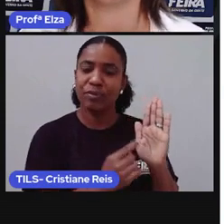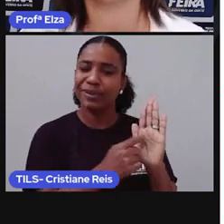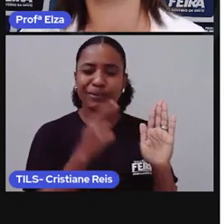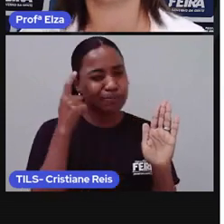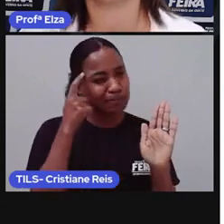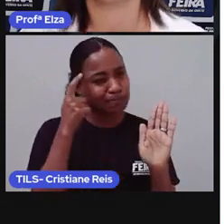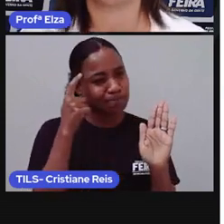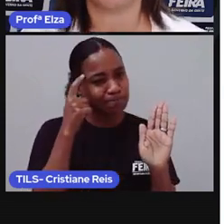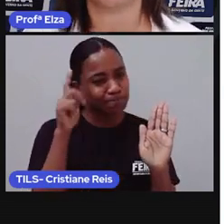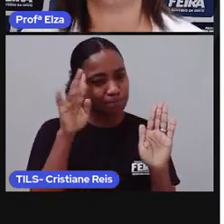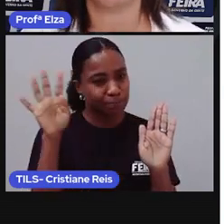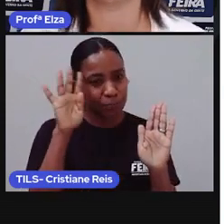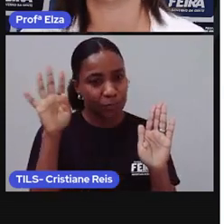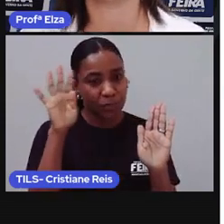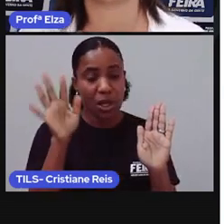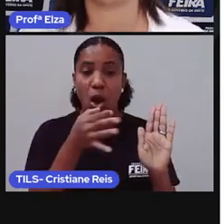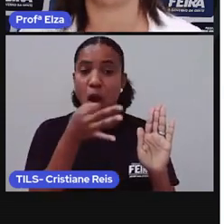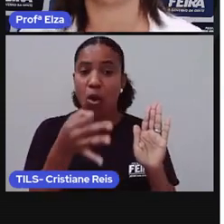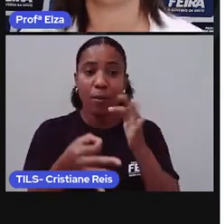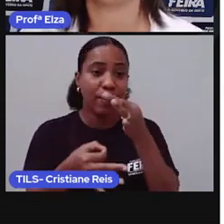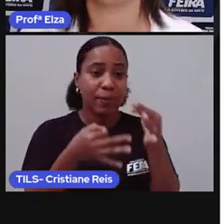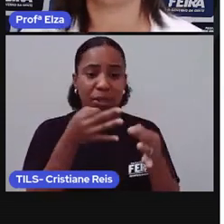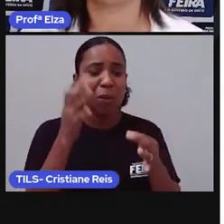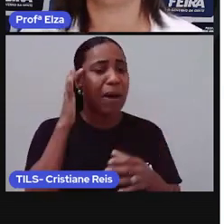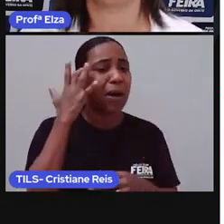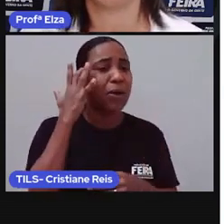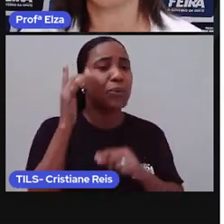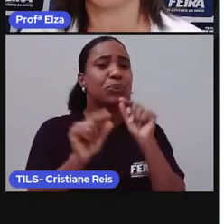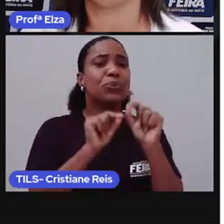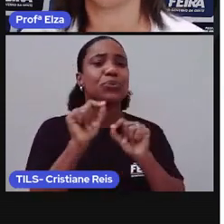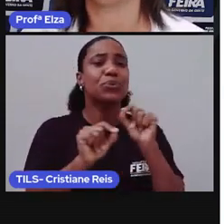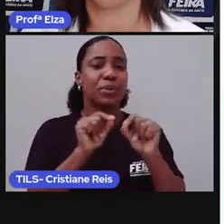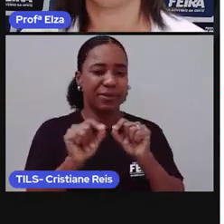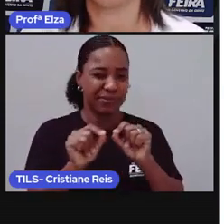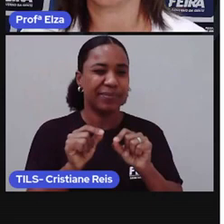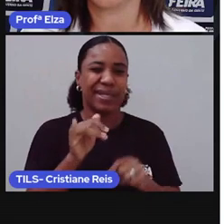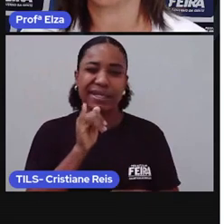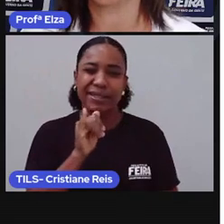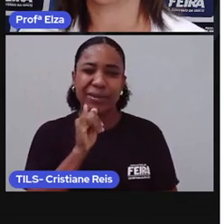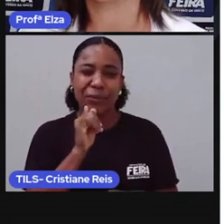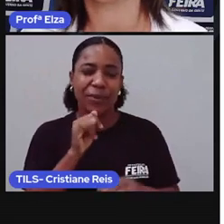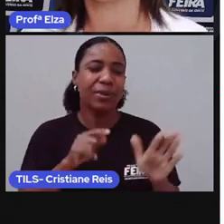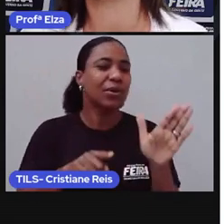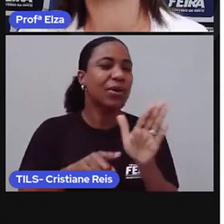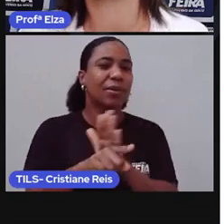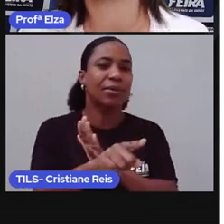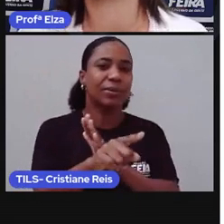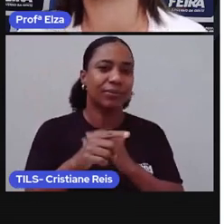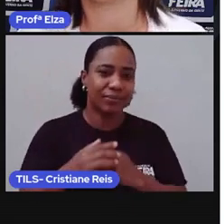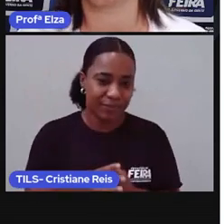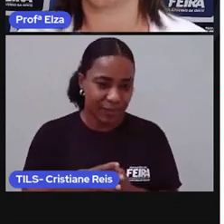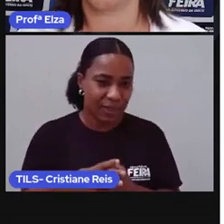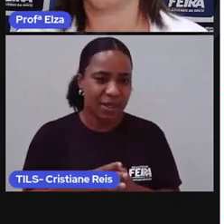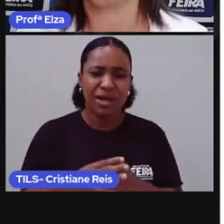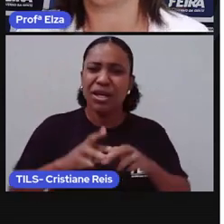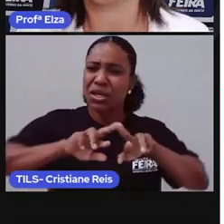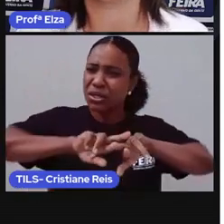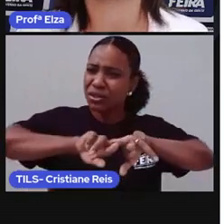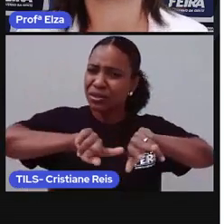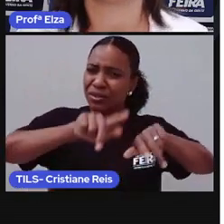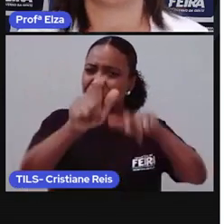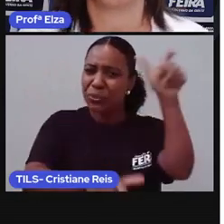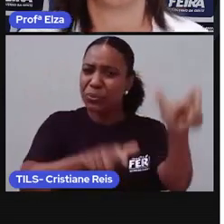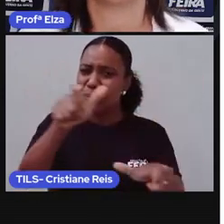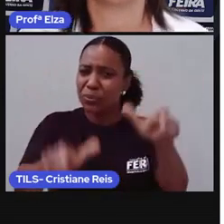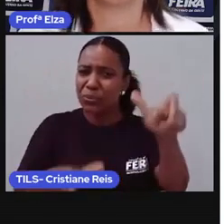sua opinião sobre cada pergunta dessa. Por exemplo, o que você entende por diversidade? Dentro do